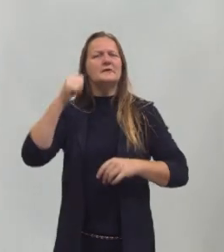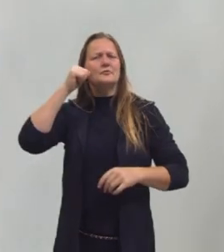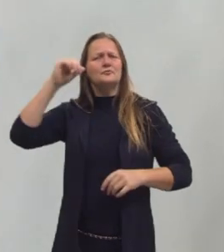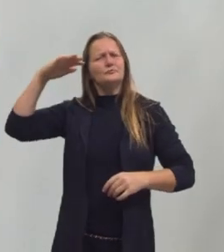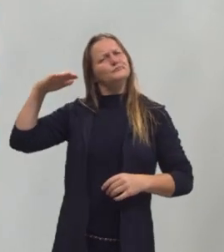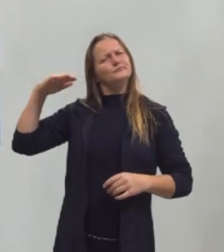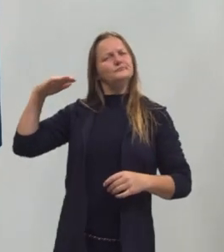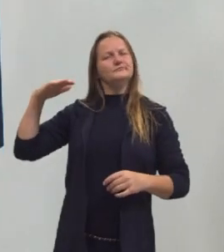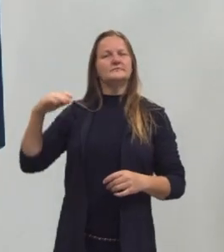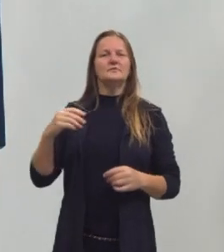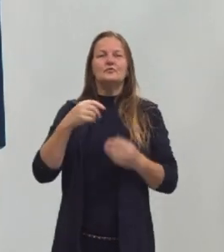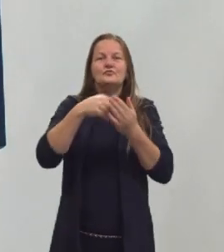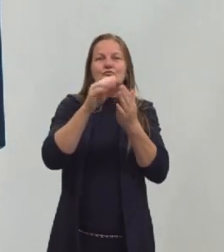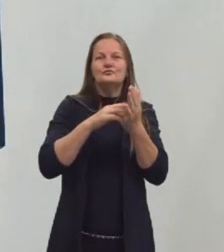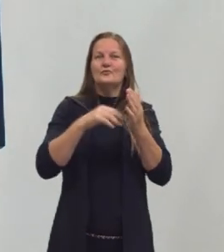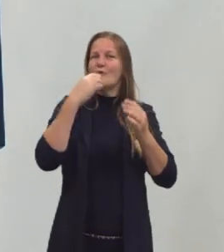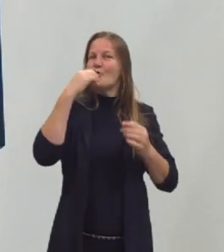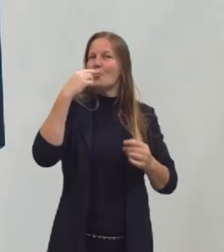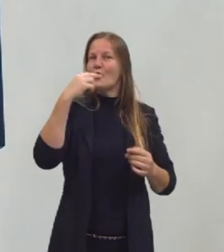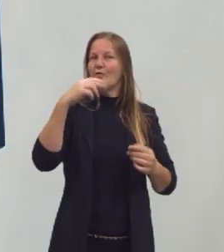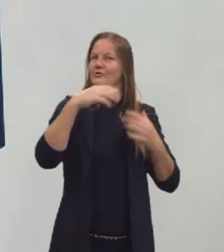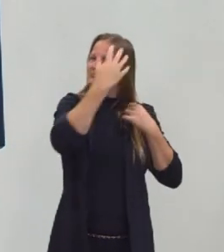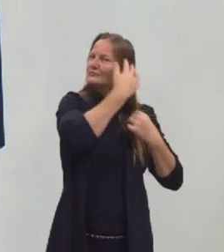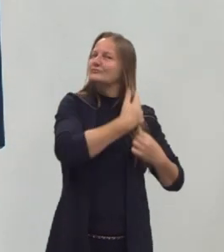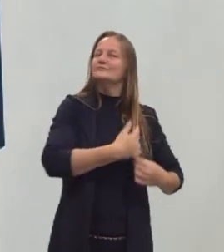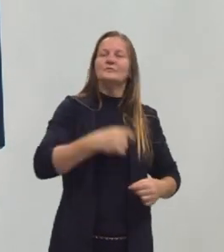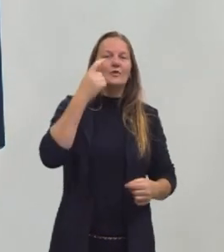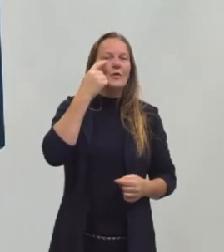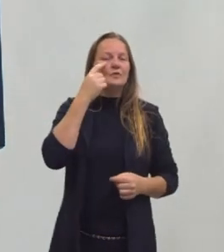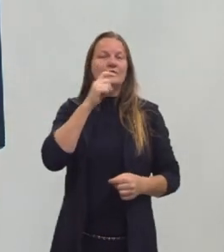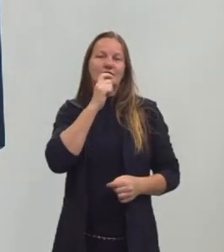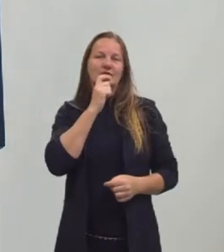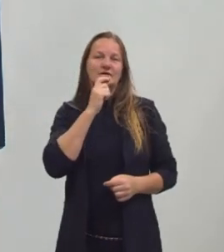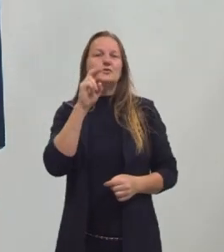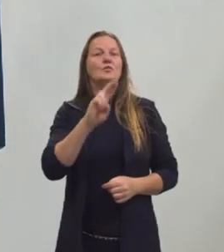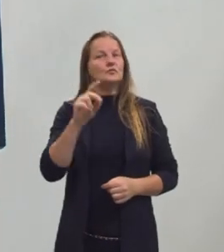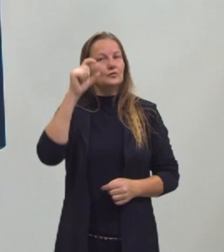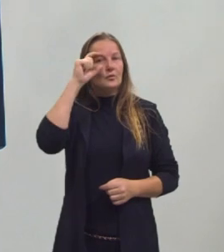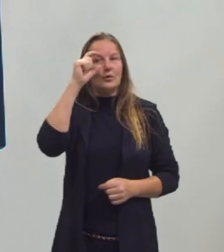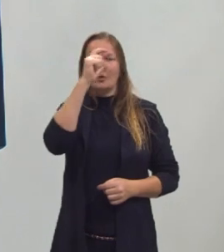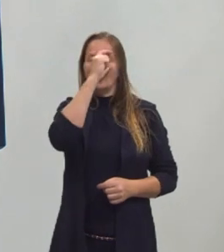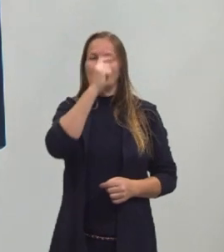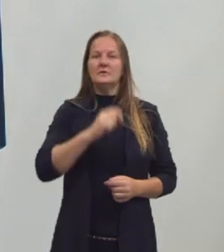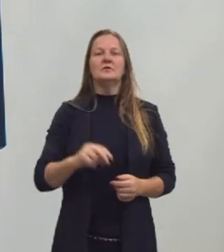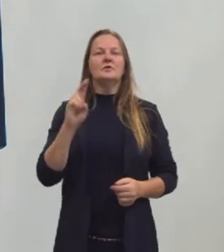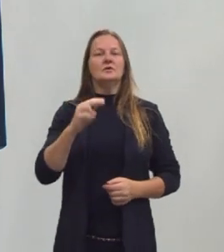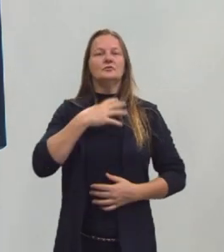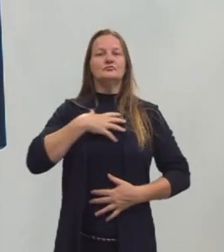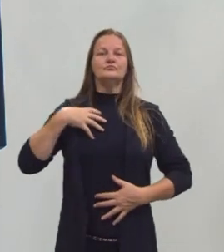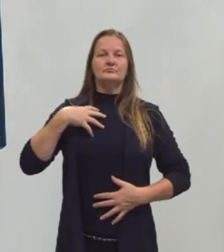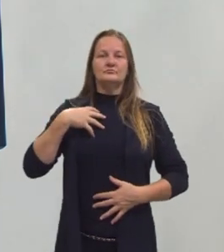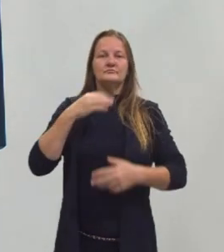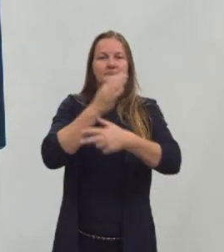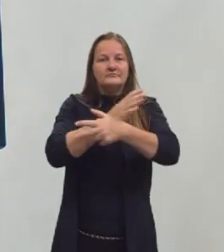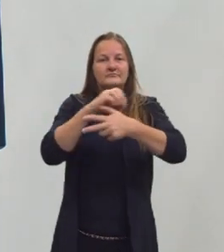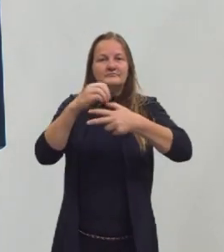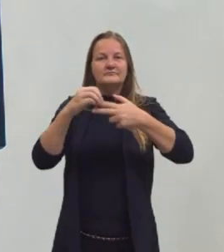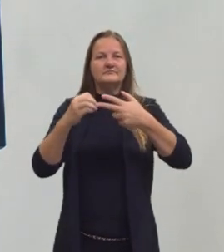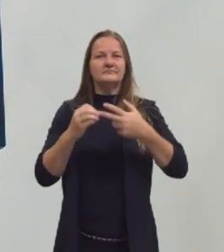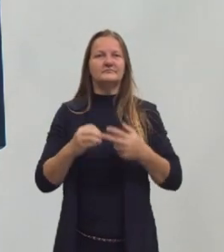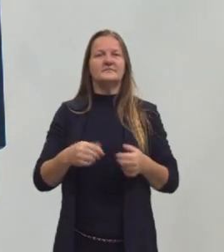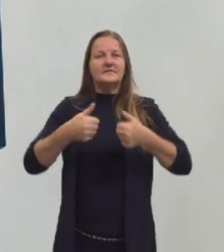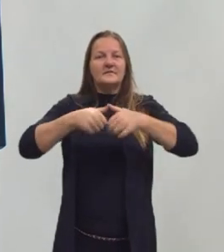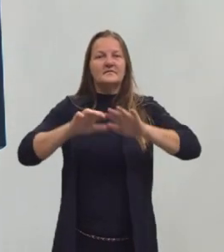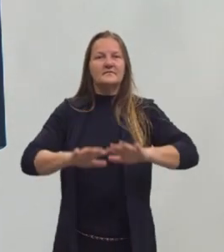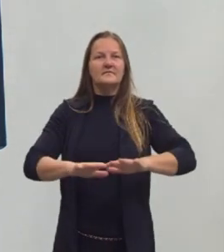os cabelos tingidos no tom avermelhado, olhos verdes, uso óculos, estou utilizando a camiseta do pré-ENEM e estamos